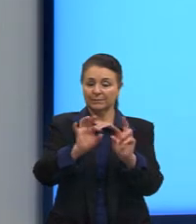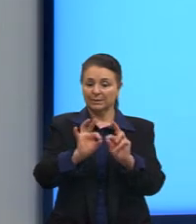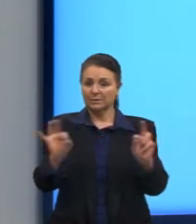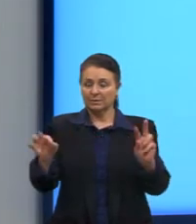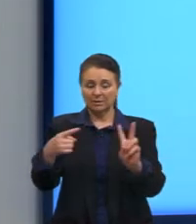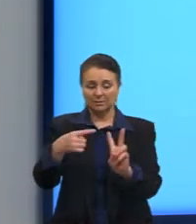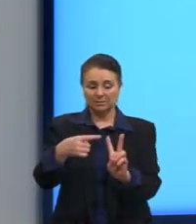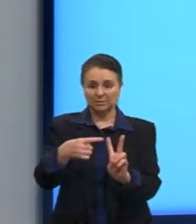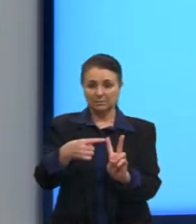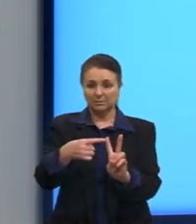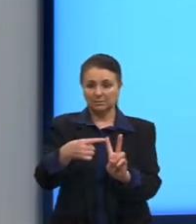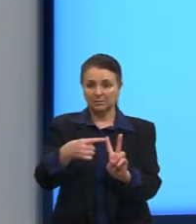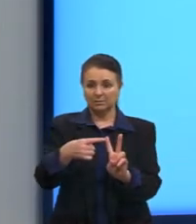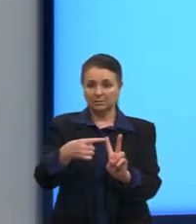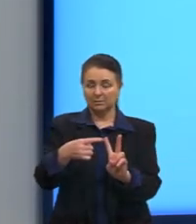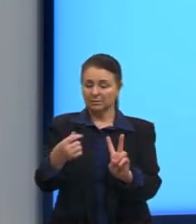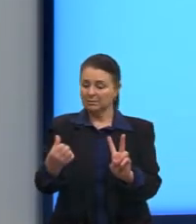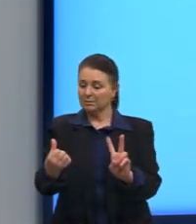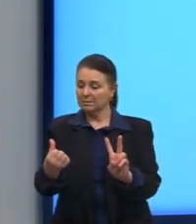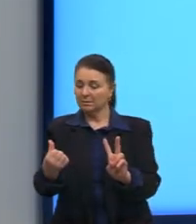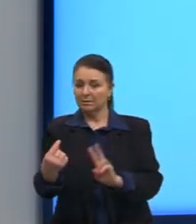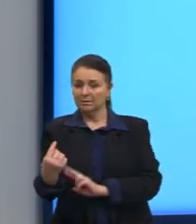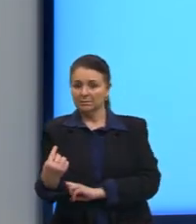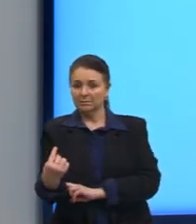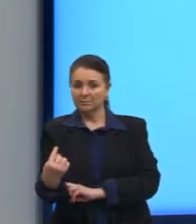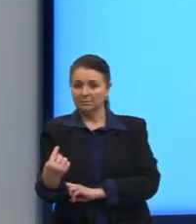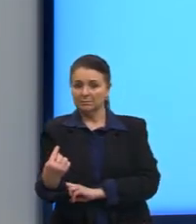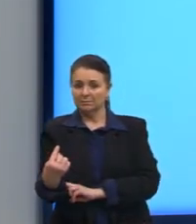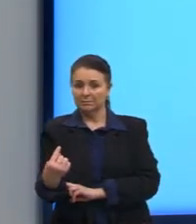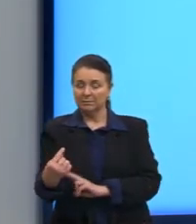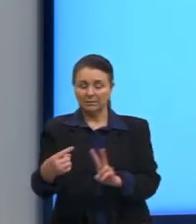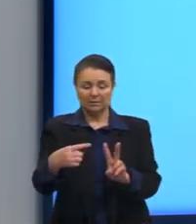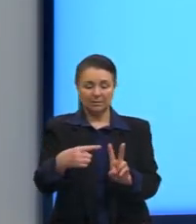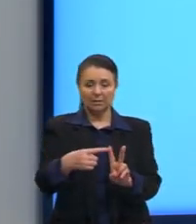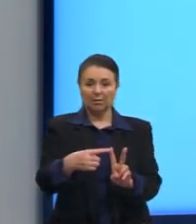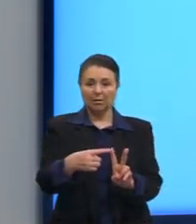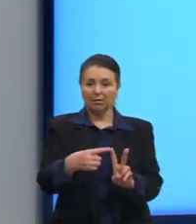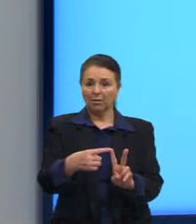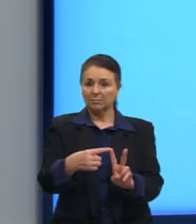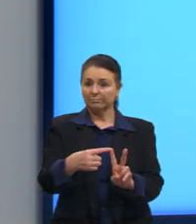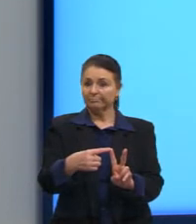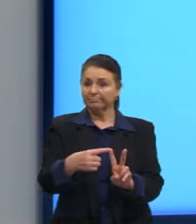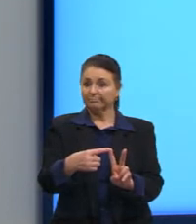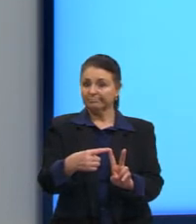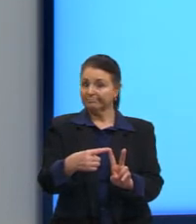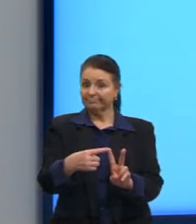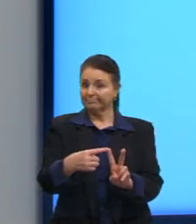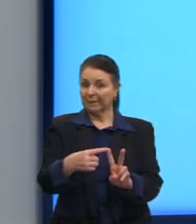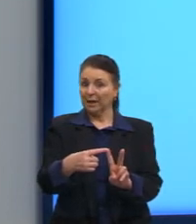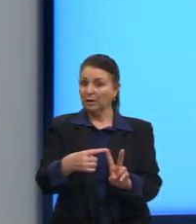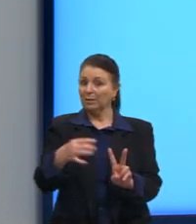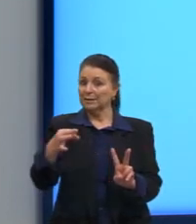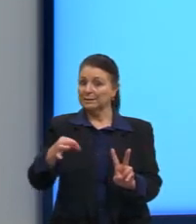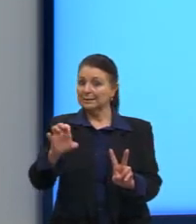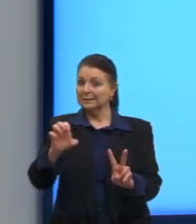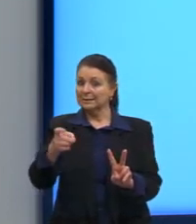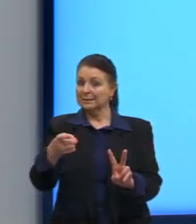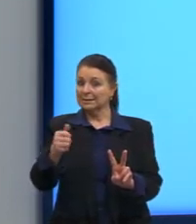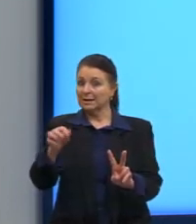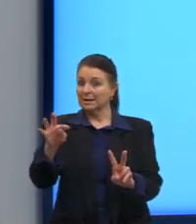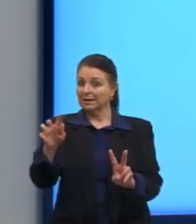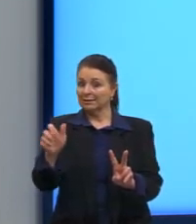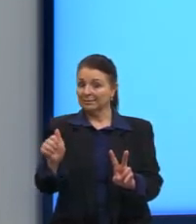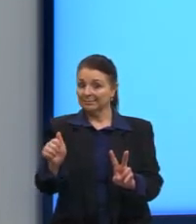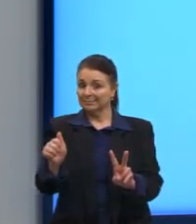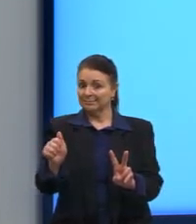seria igual à raiz quadrada de 61. Essa raiz, gente, ela não é uma raiz exata. Se